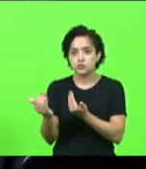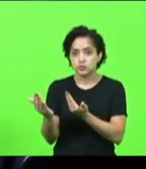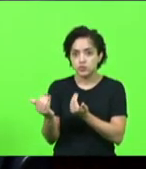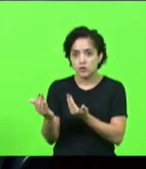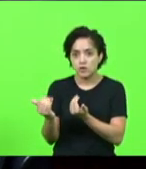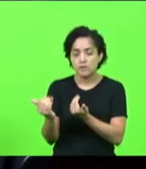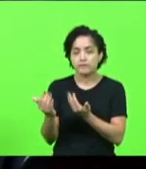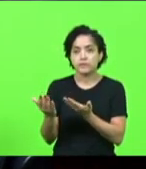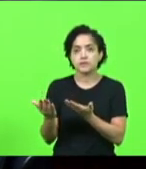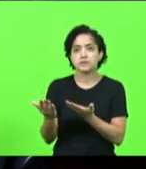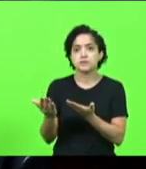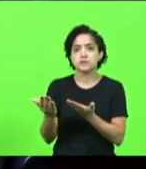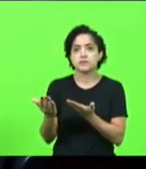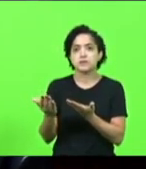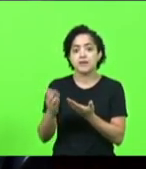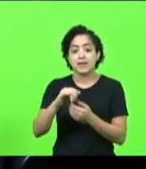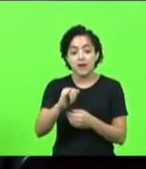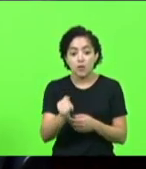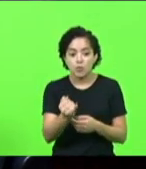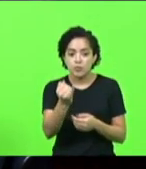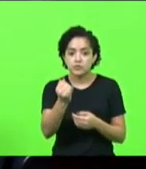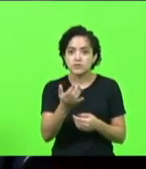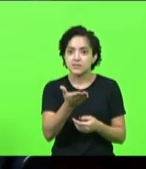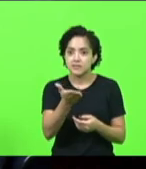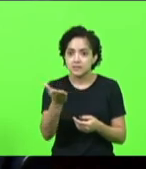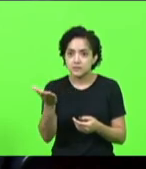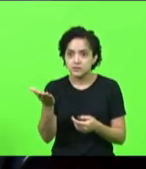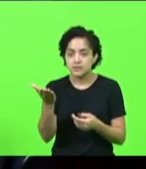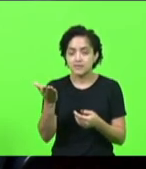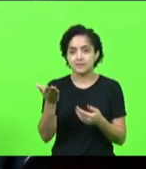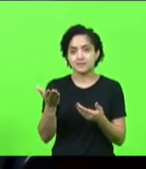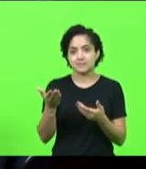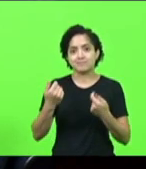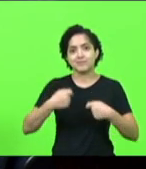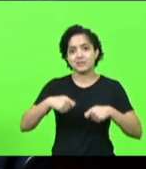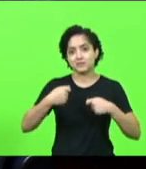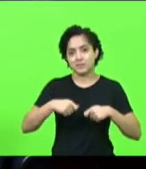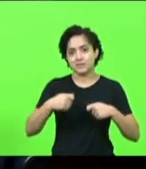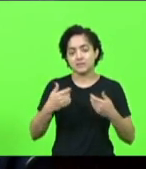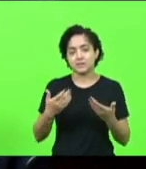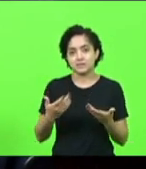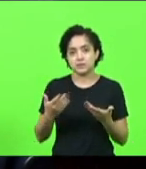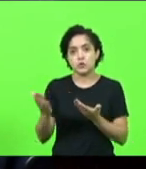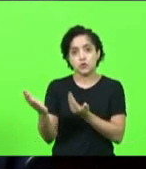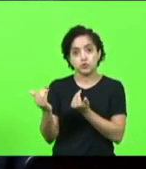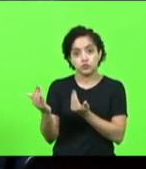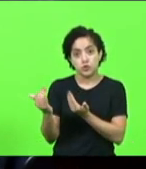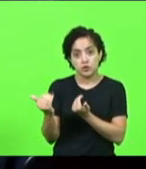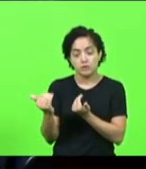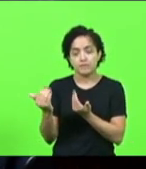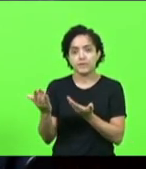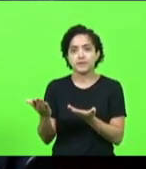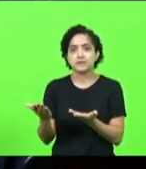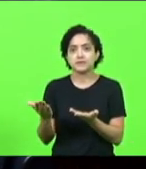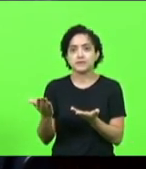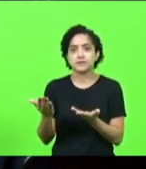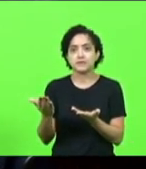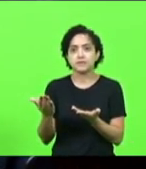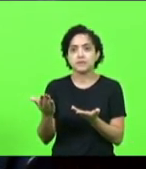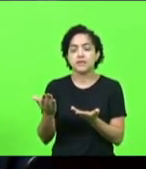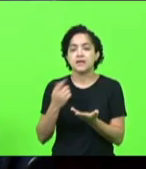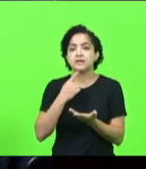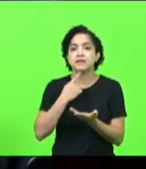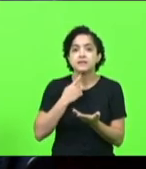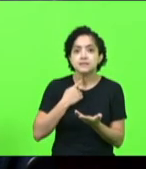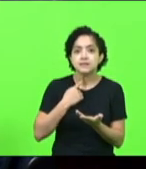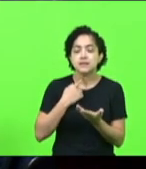Milton é a oportunidade que as pessoas precisam os jovens tem o desejo